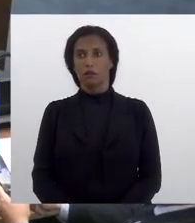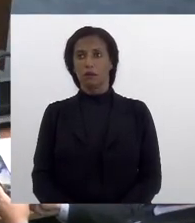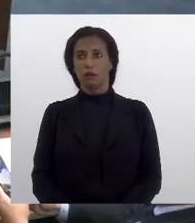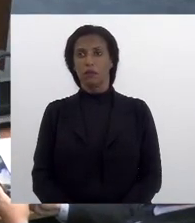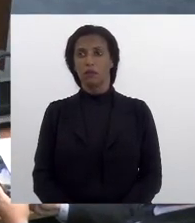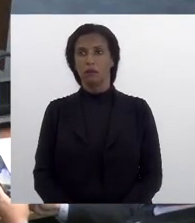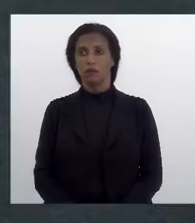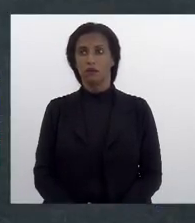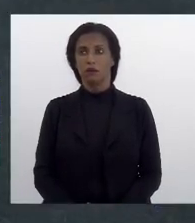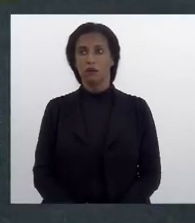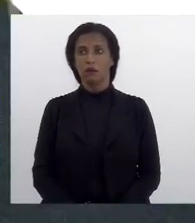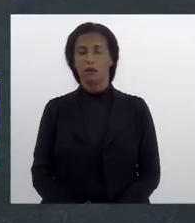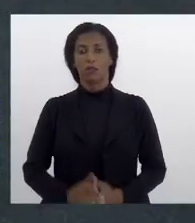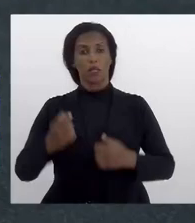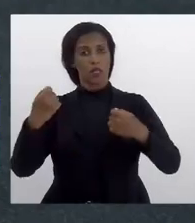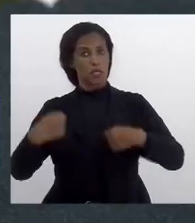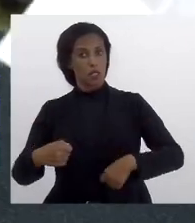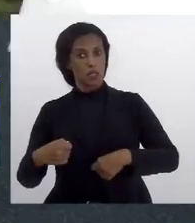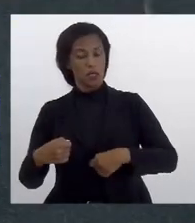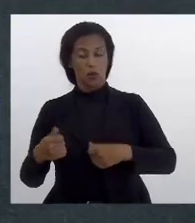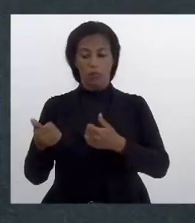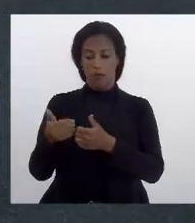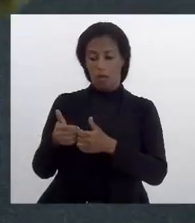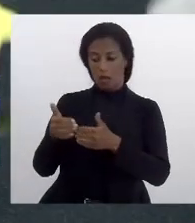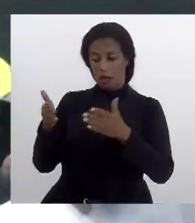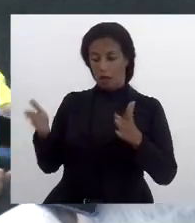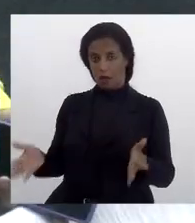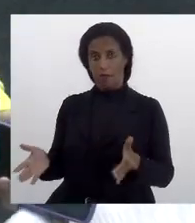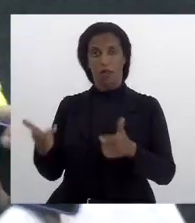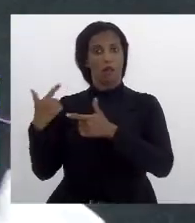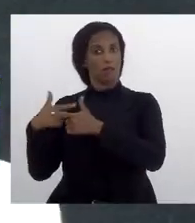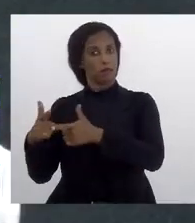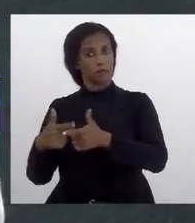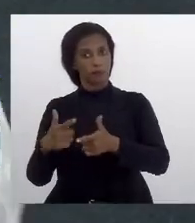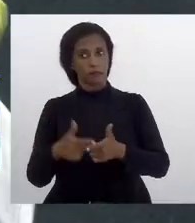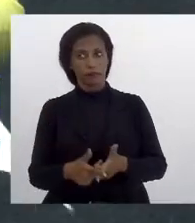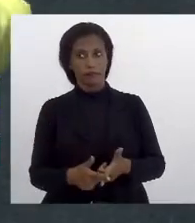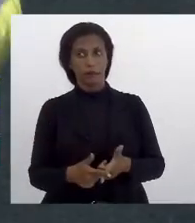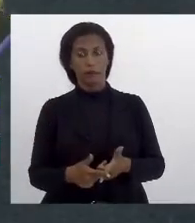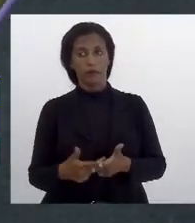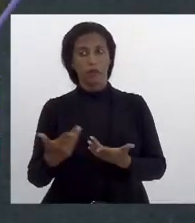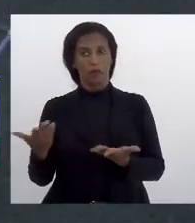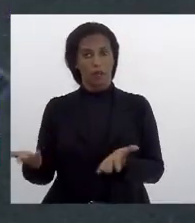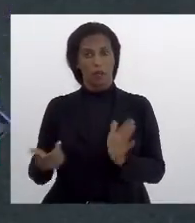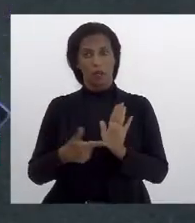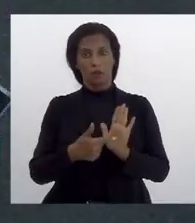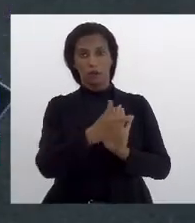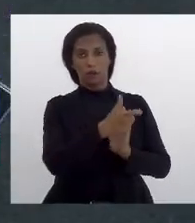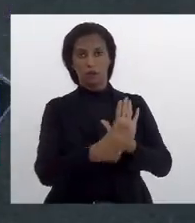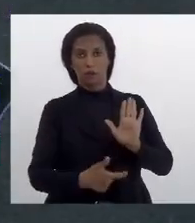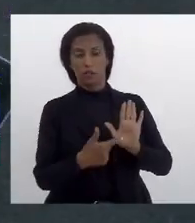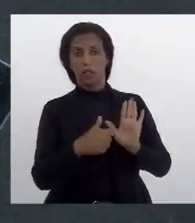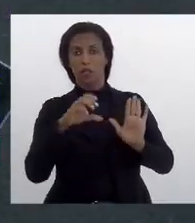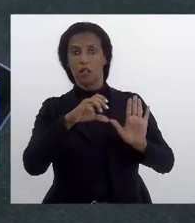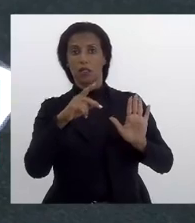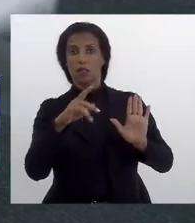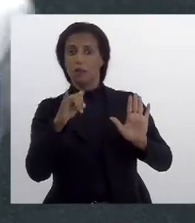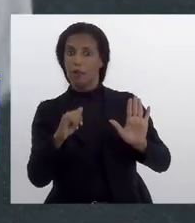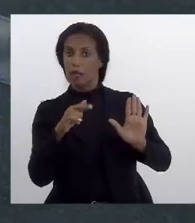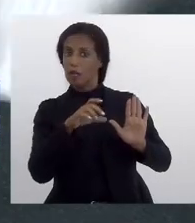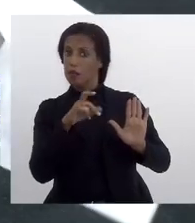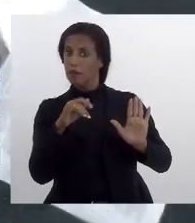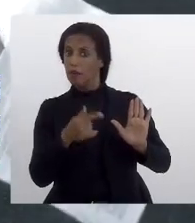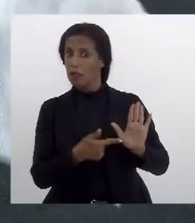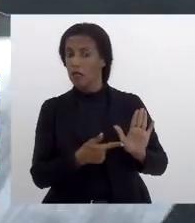começar a abrir procedimento vai dar bolo doido aqui está bem claro CPI é CPI